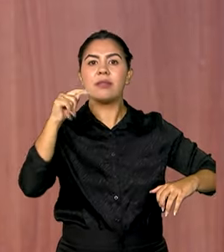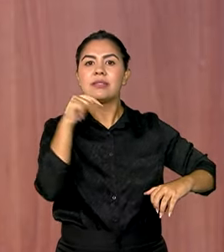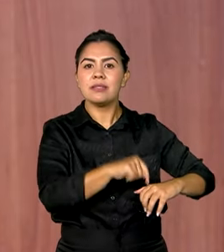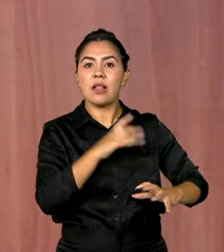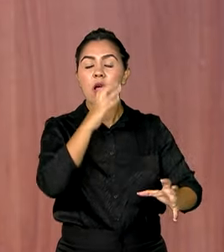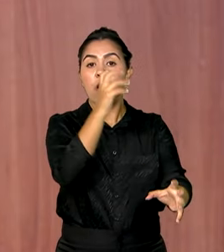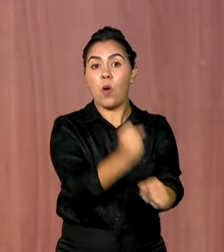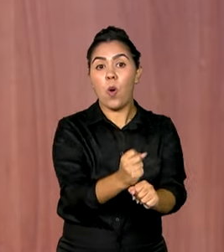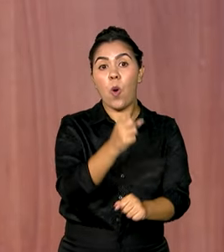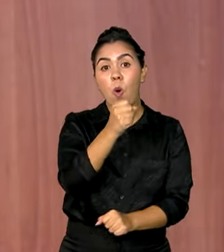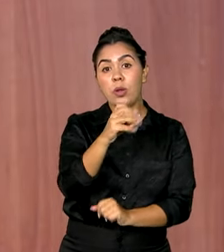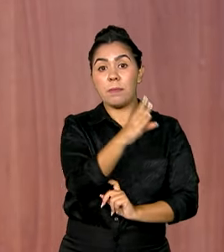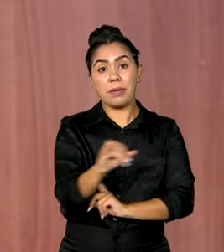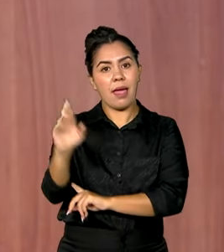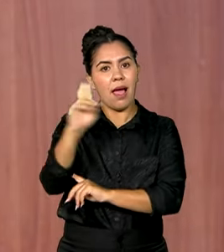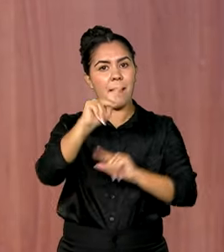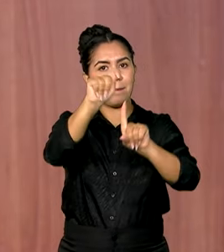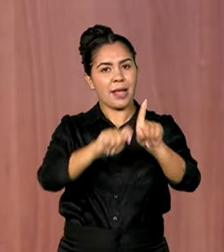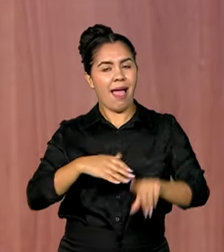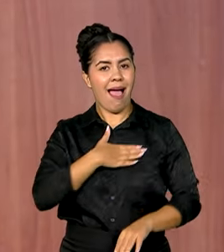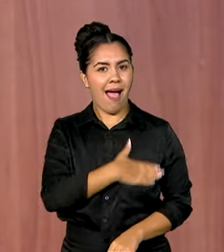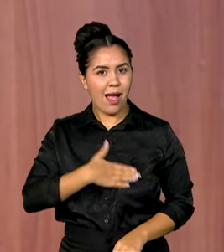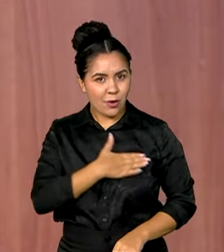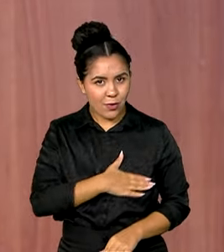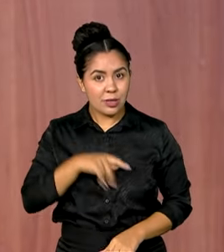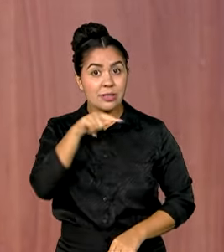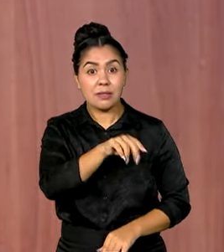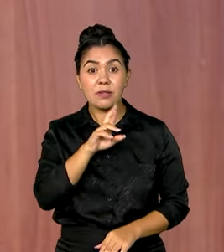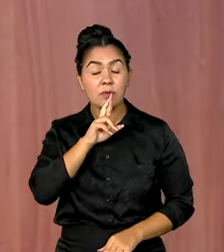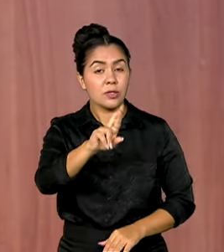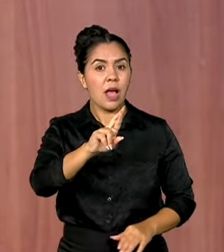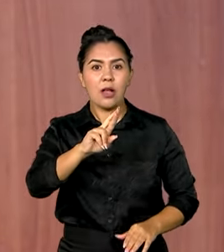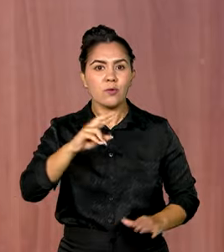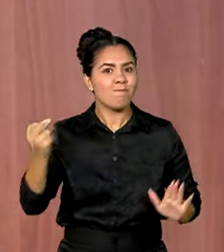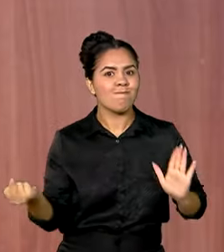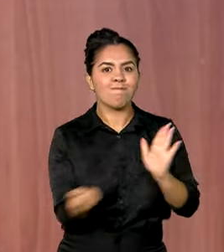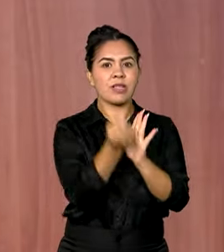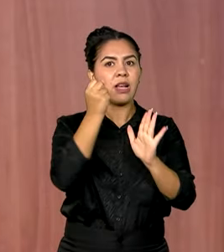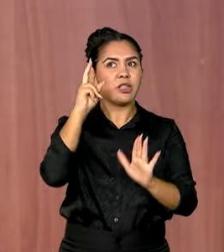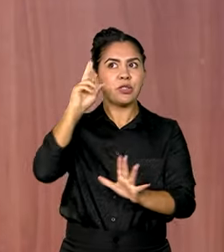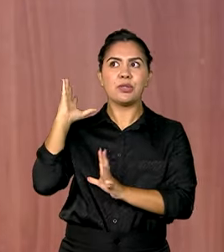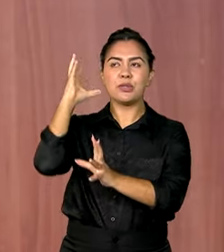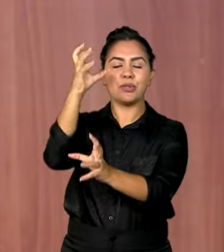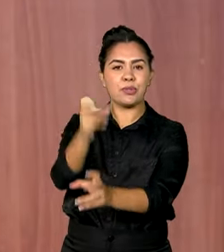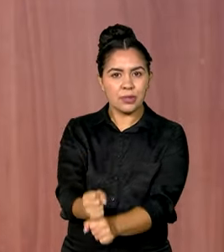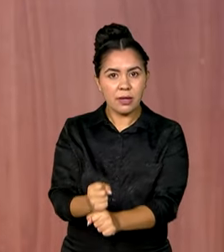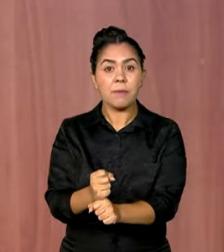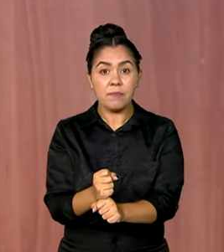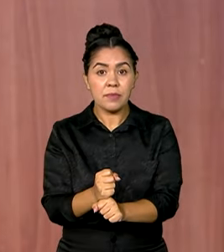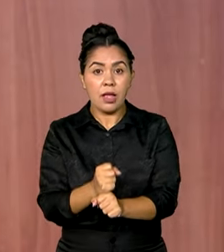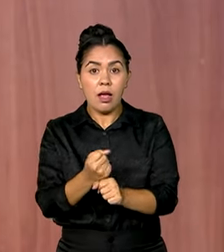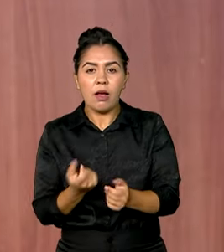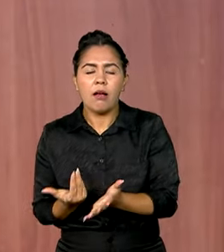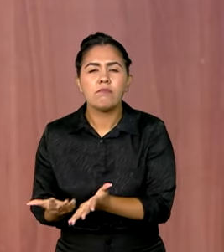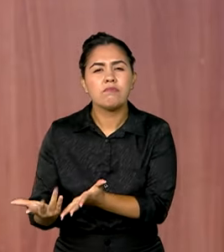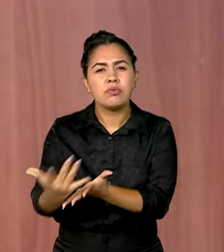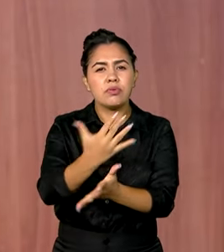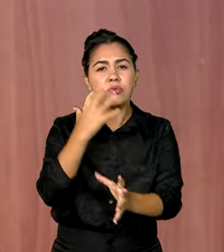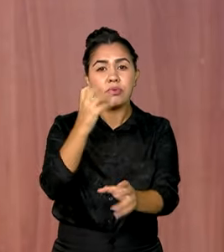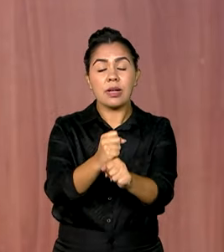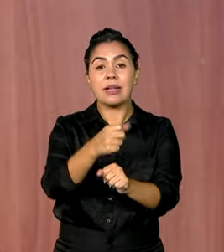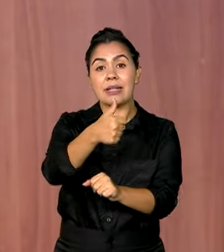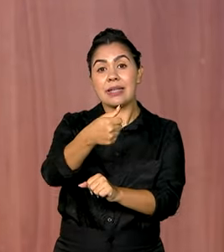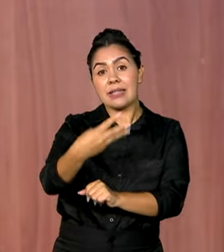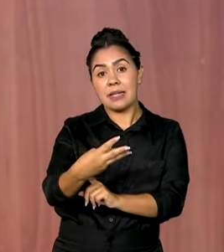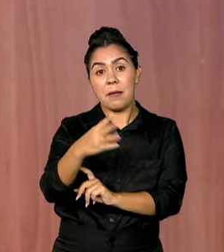bilhões de reais em agosto. Esse foi o maior valor registrado na série histórica. Em resgates, foram quase 13